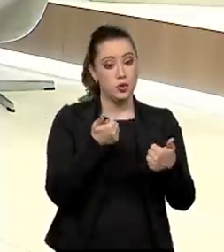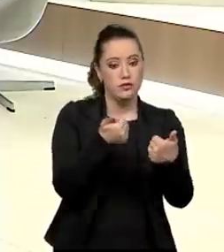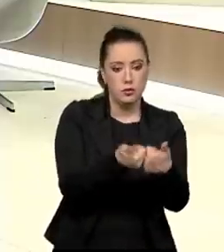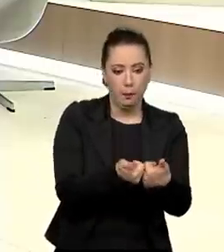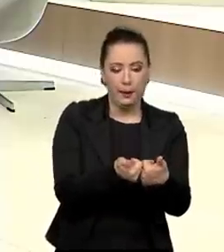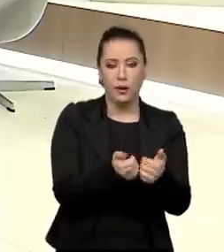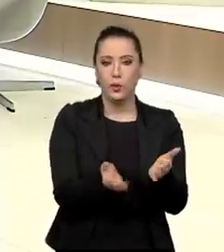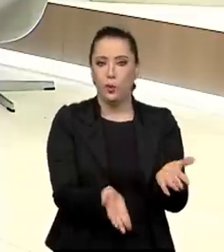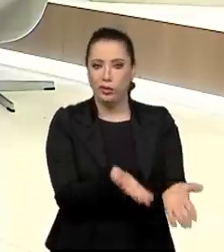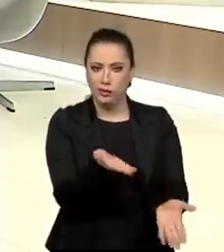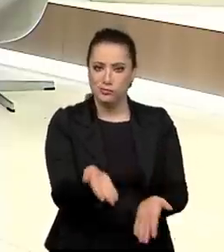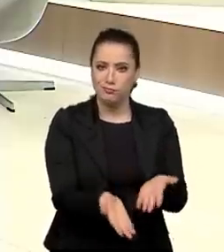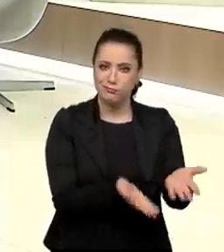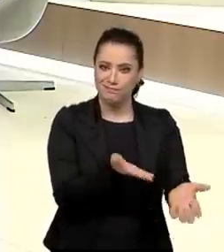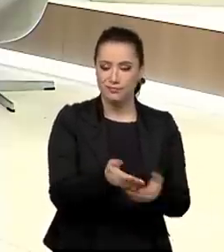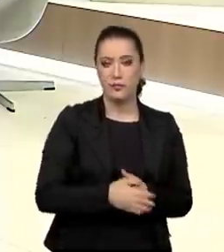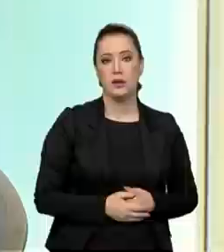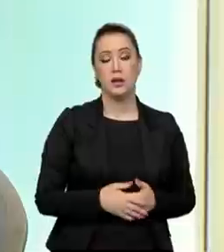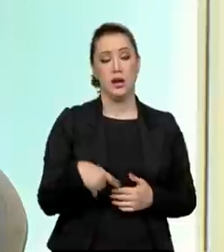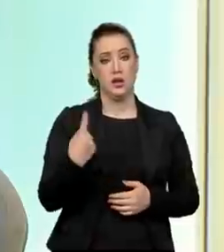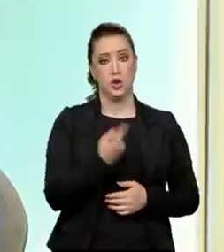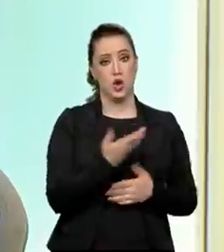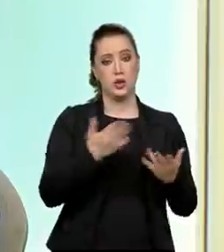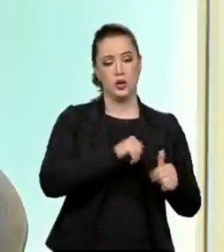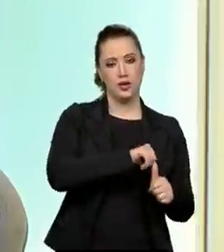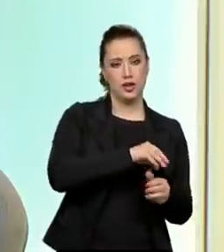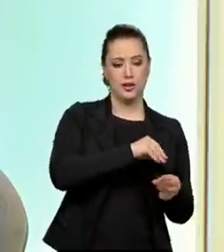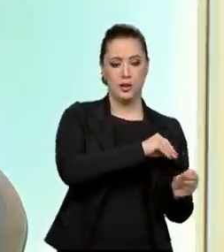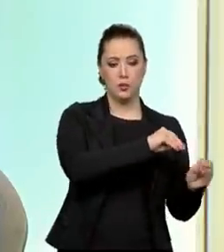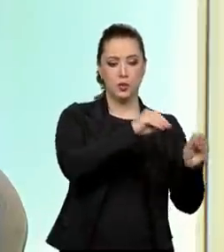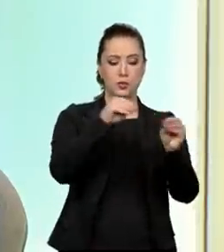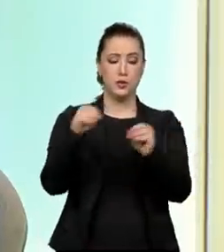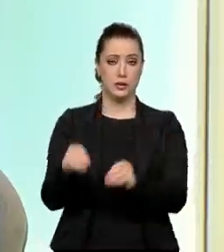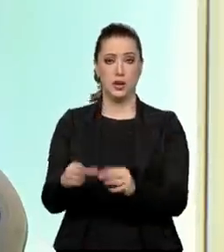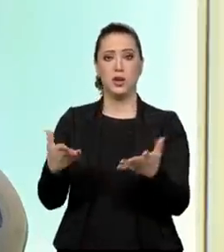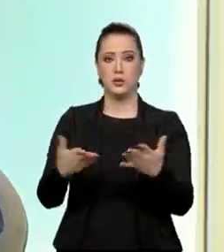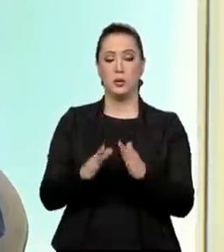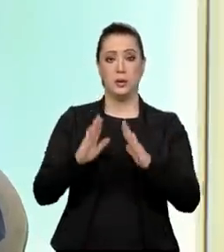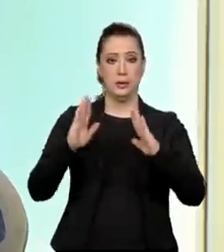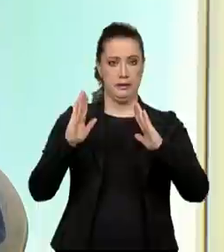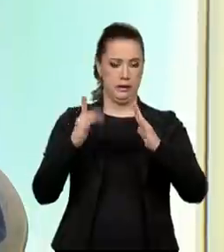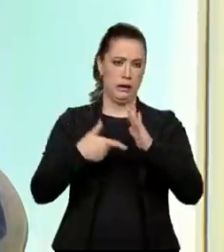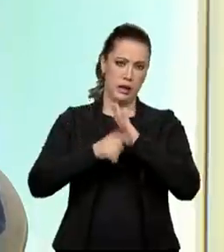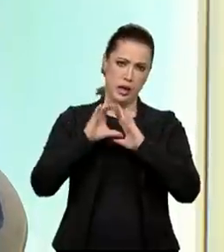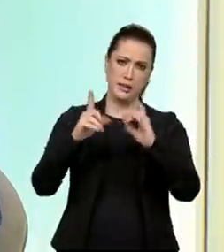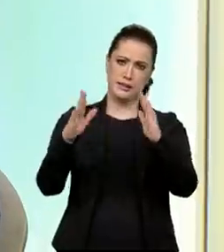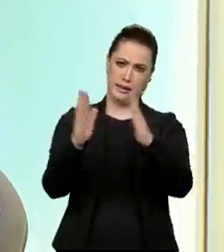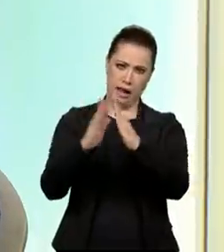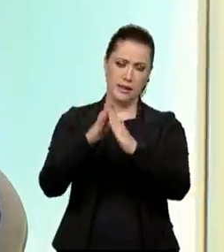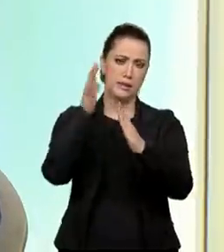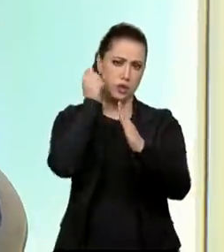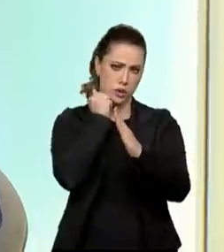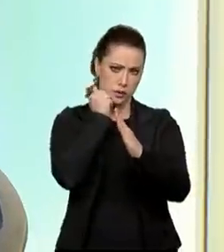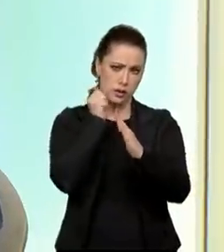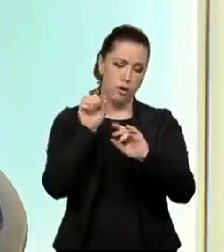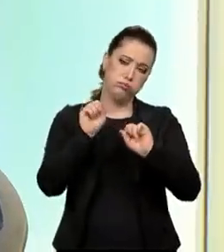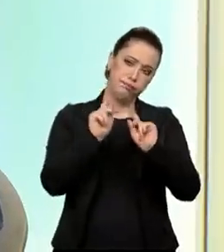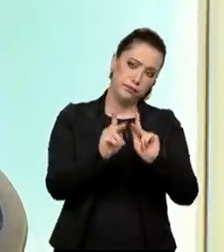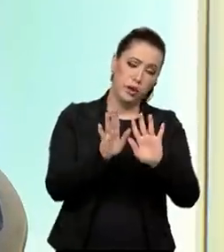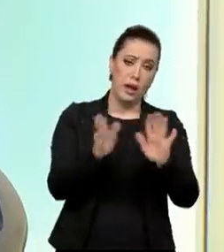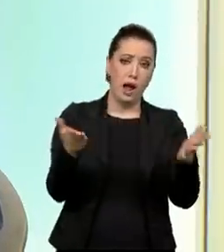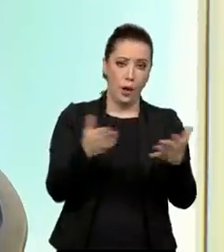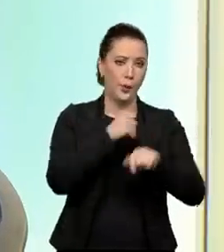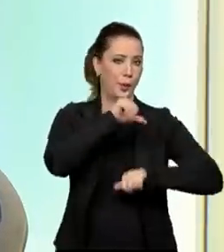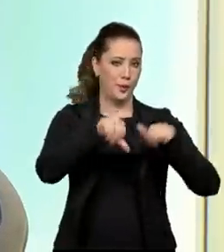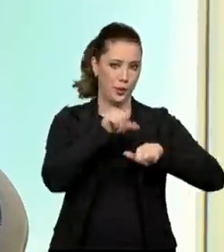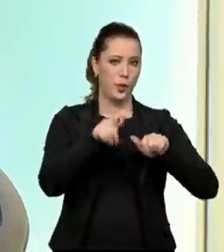transicionando para uma fase mais avançada, que é o acolhimento familiar e não institucional. Foi instituído um Cadastro Nacional de